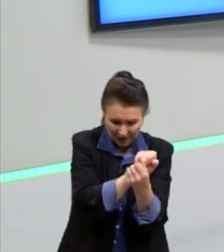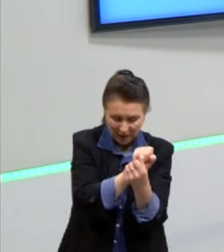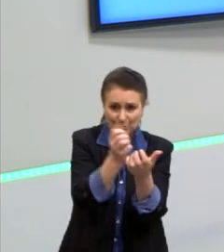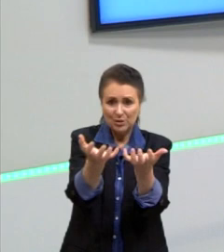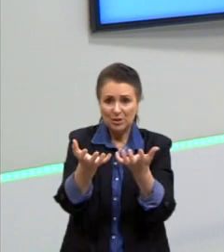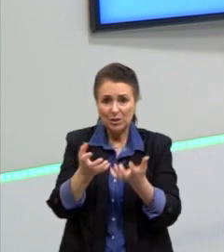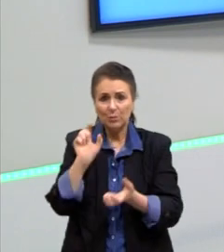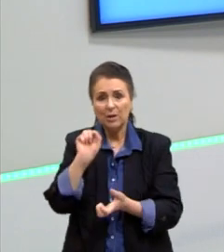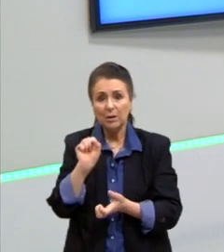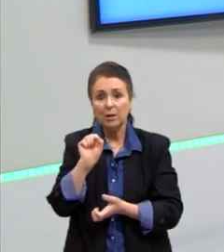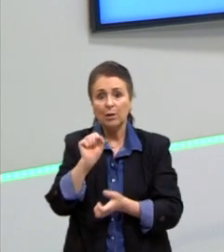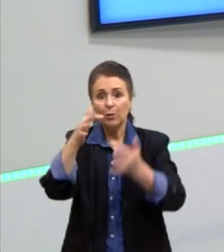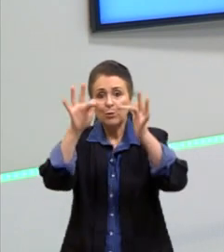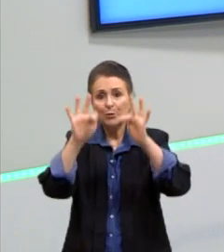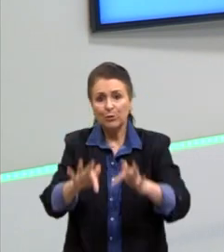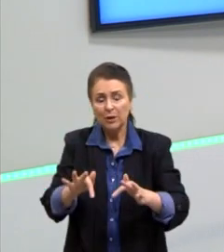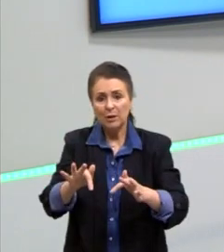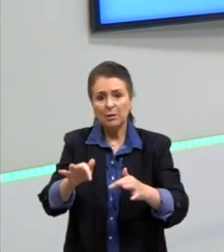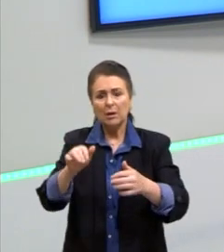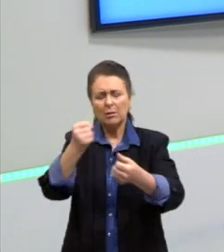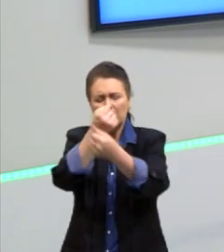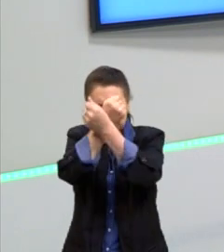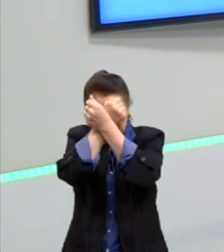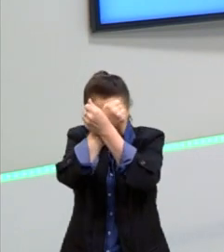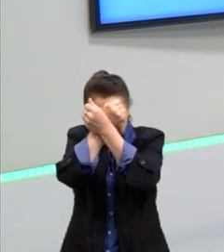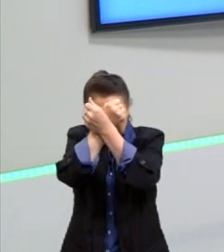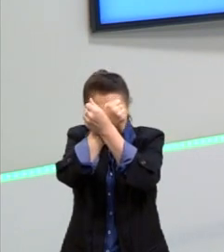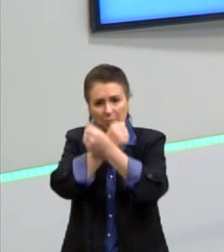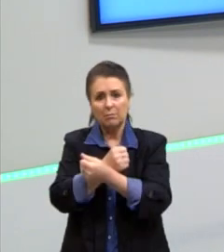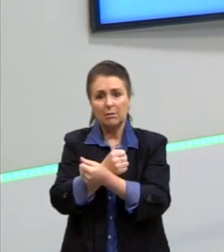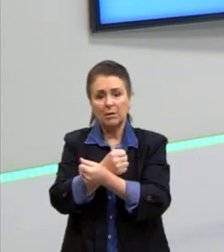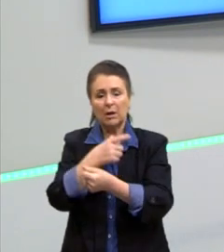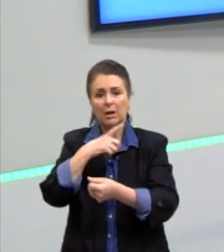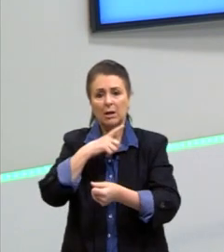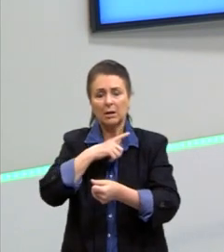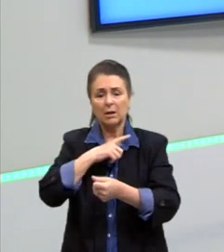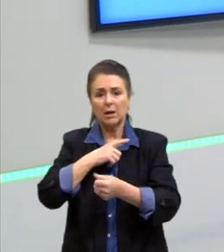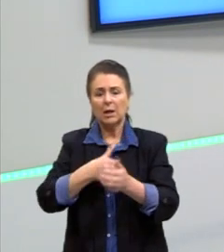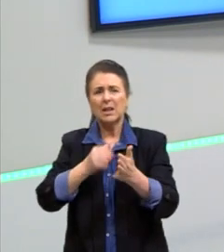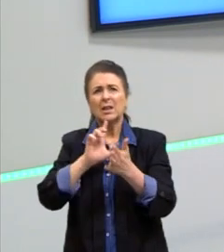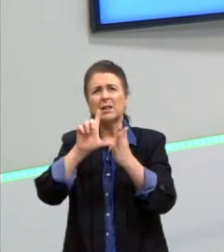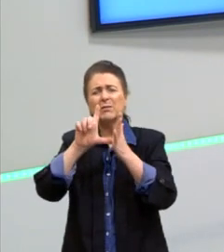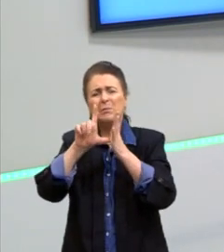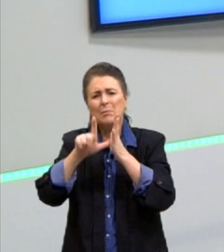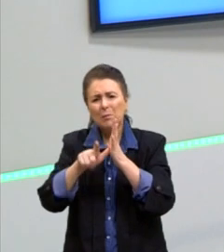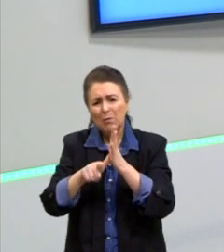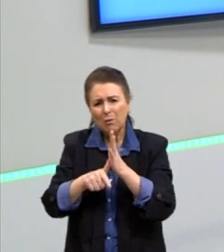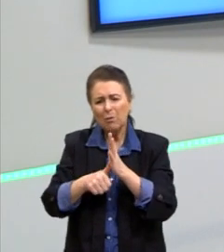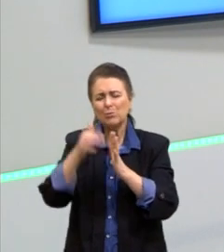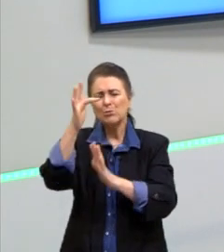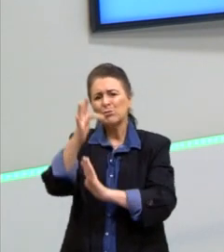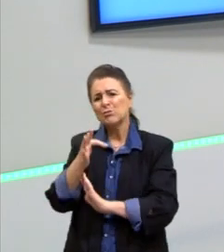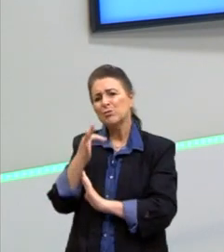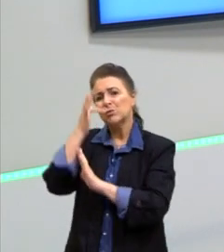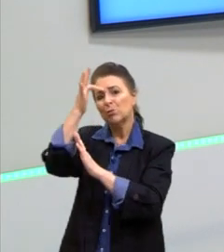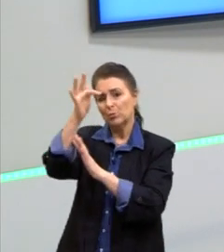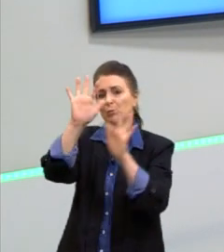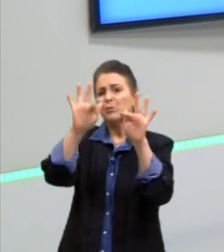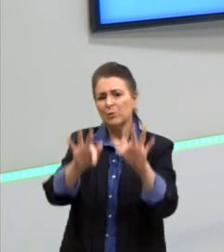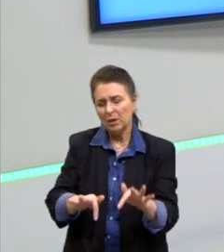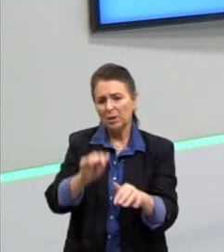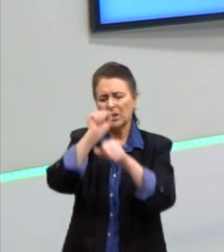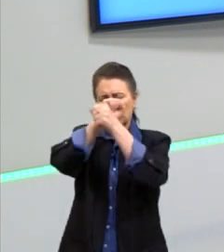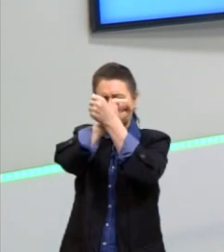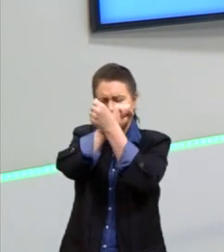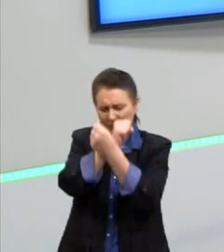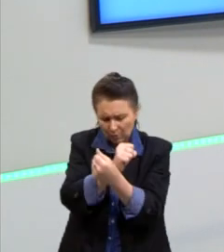escravidão. Então, trouxe ela aqui para a gente lembrar que a escravidão vai terminar anos depois, mas graças a essa luta, a essas